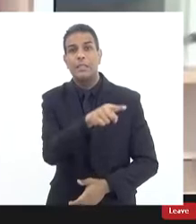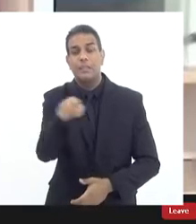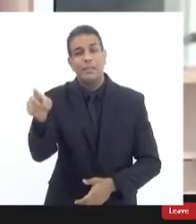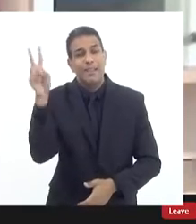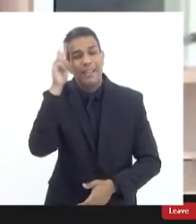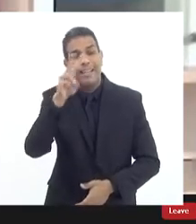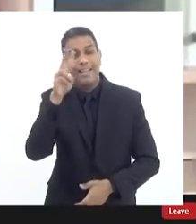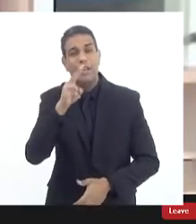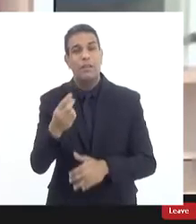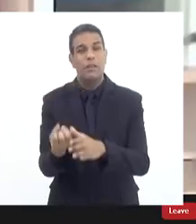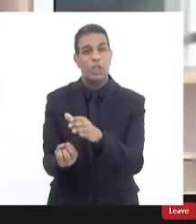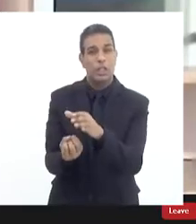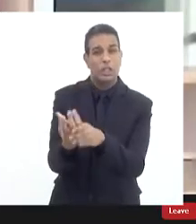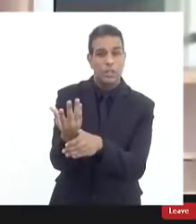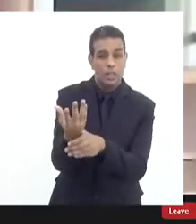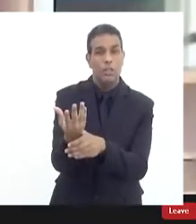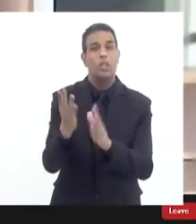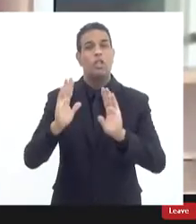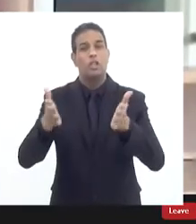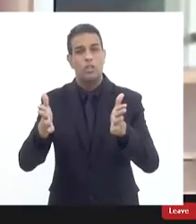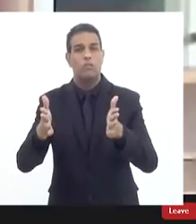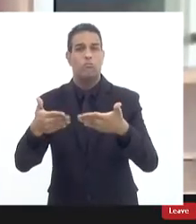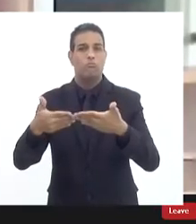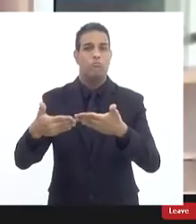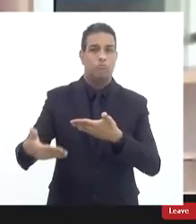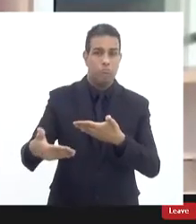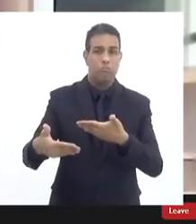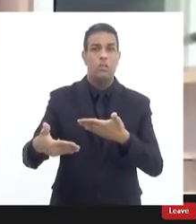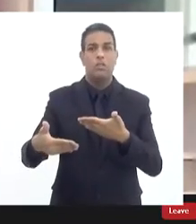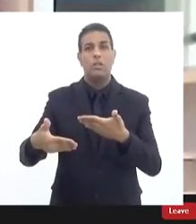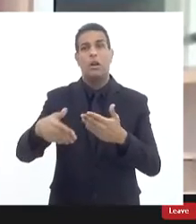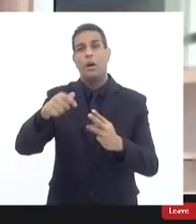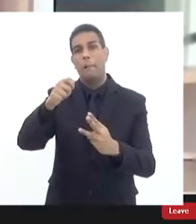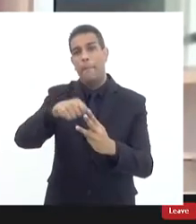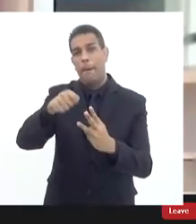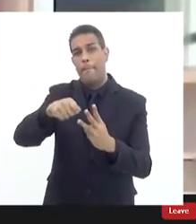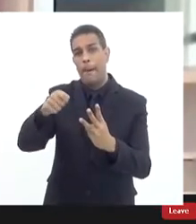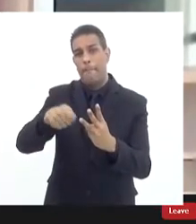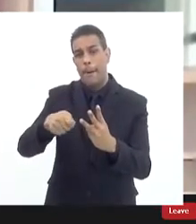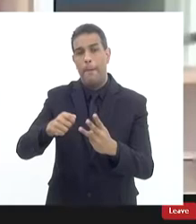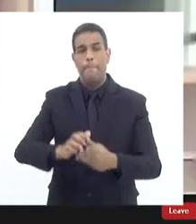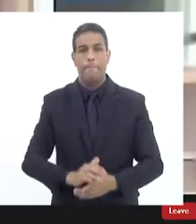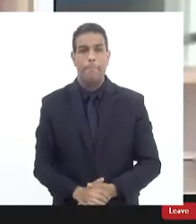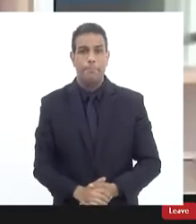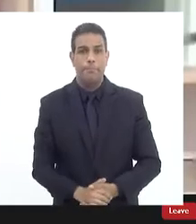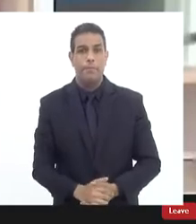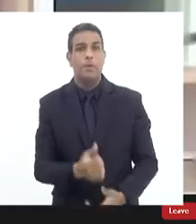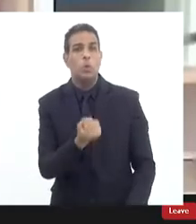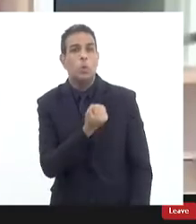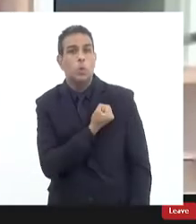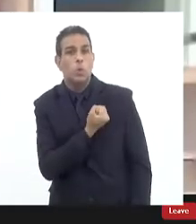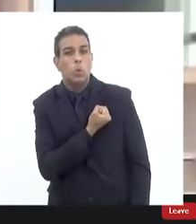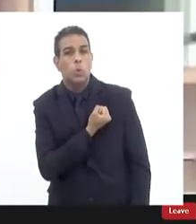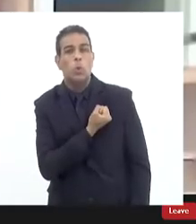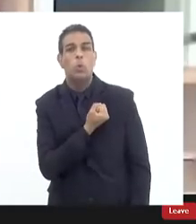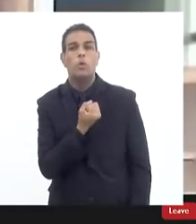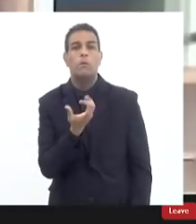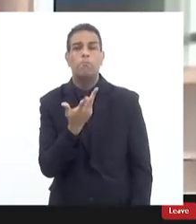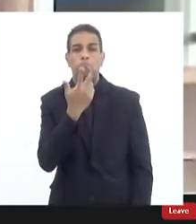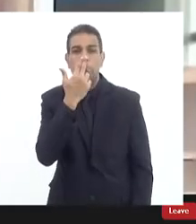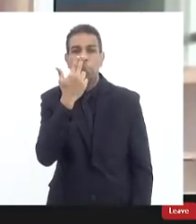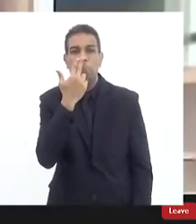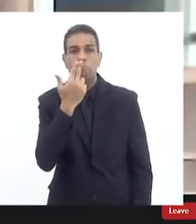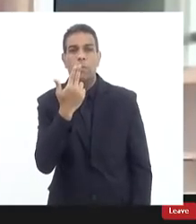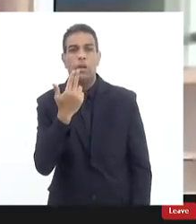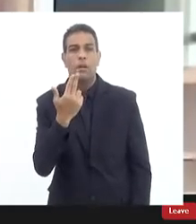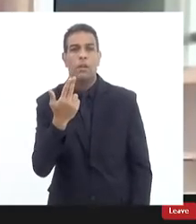criação que já caminha aí pro terceiro mês com um número a meu ver reduzido